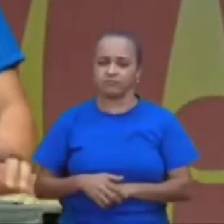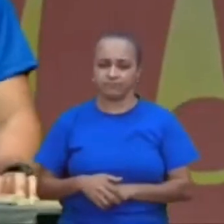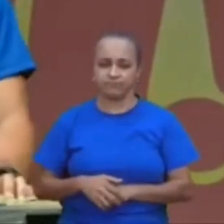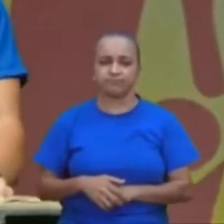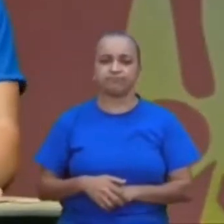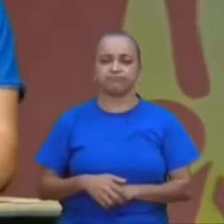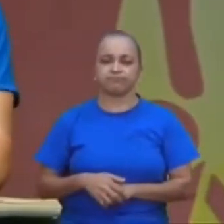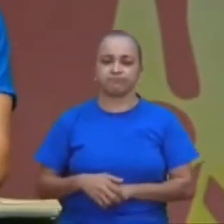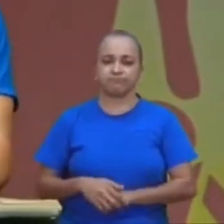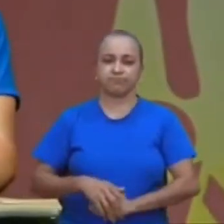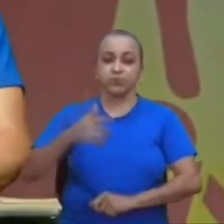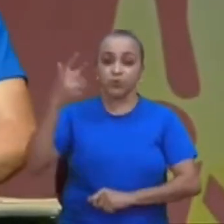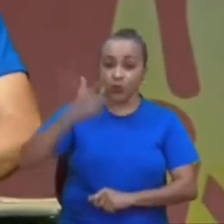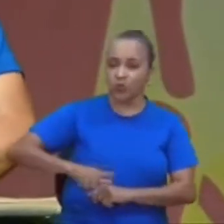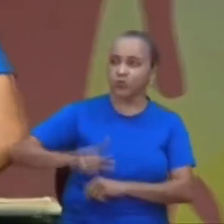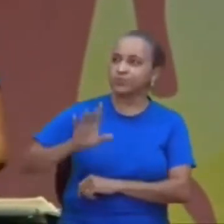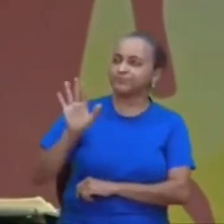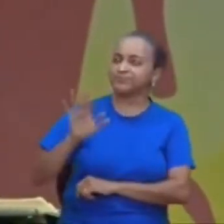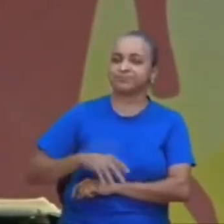o próximo,